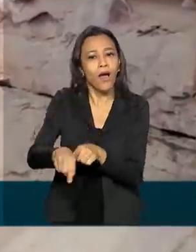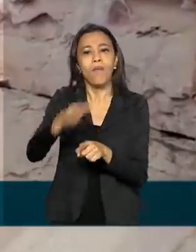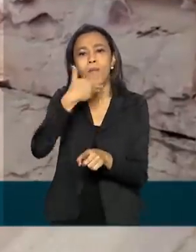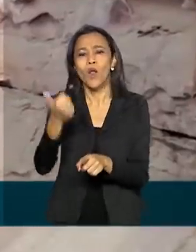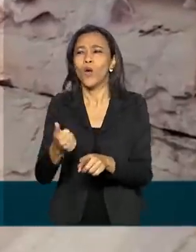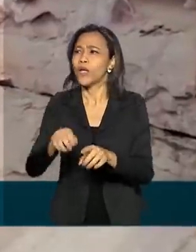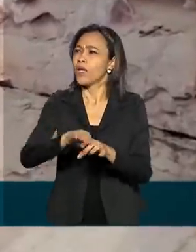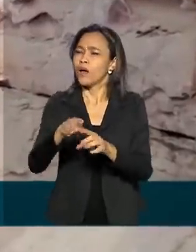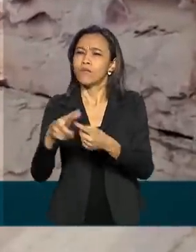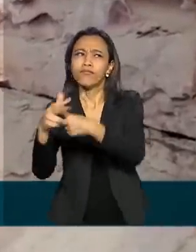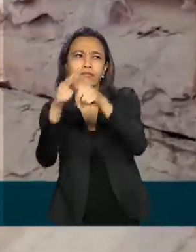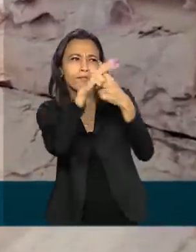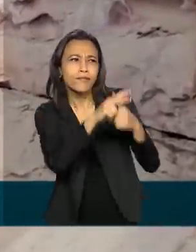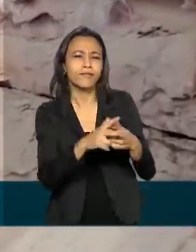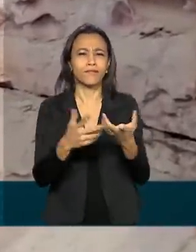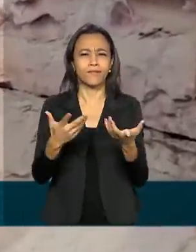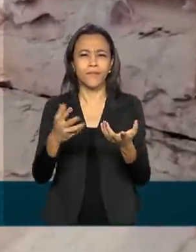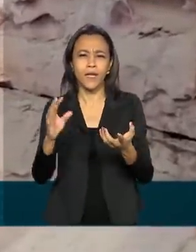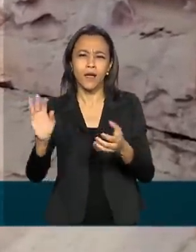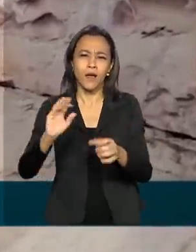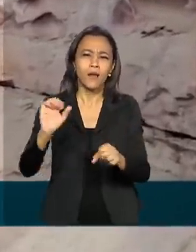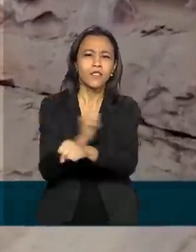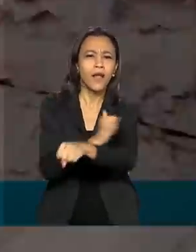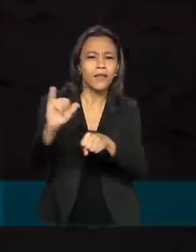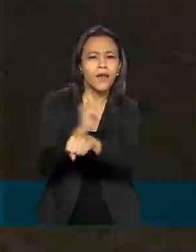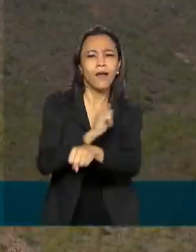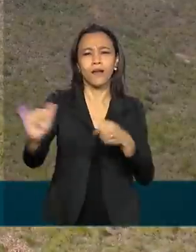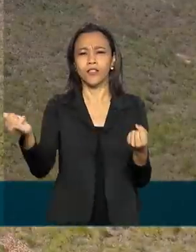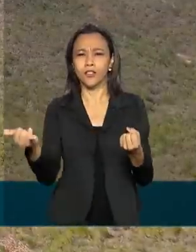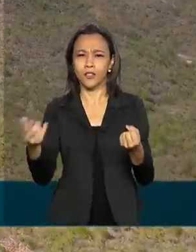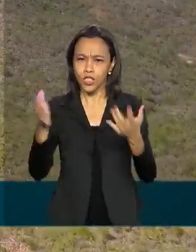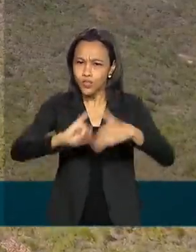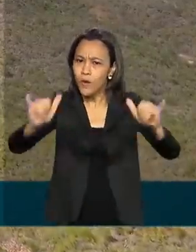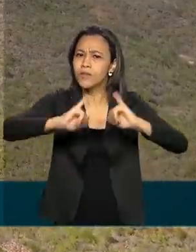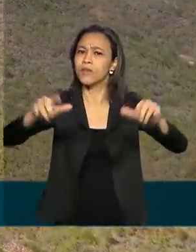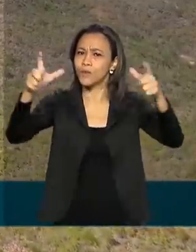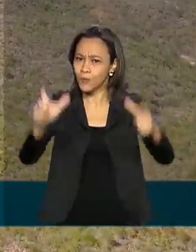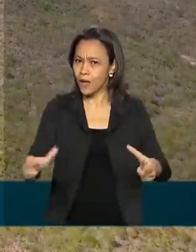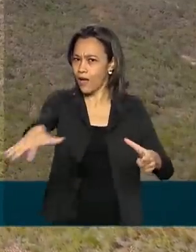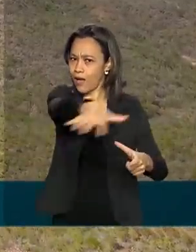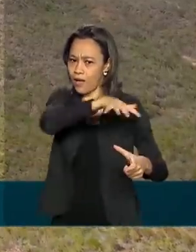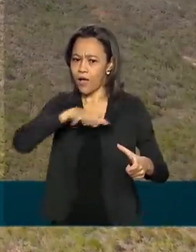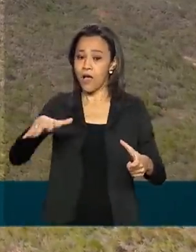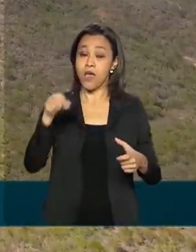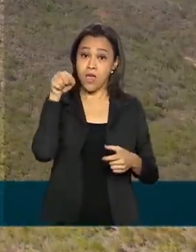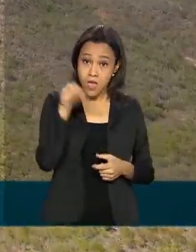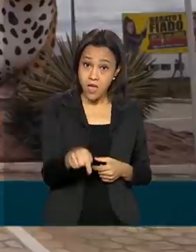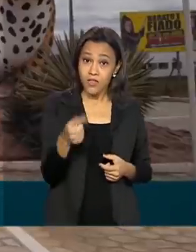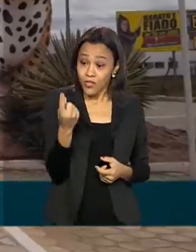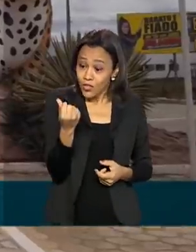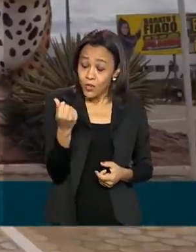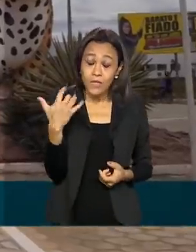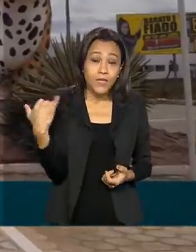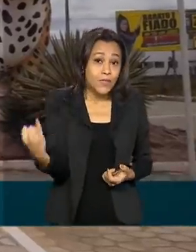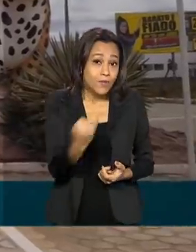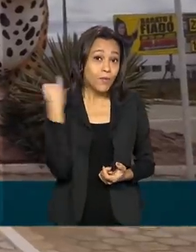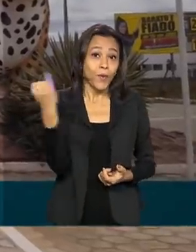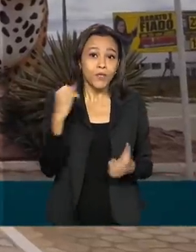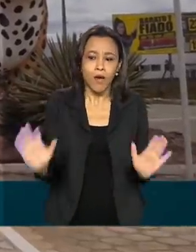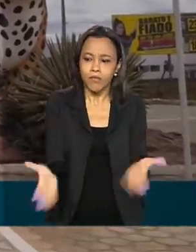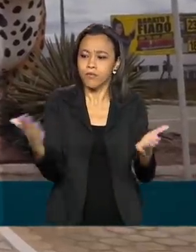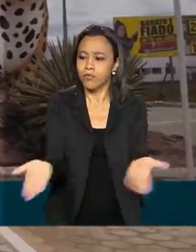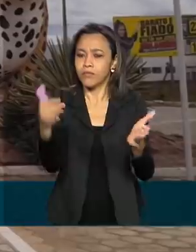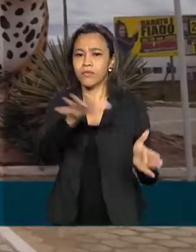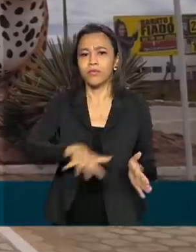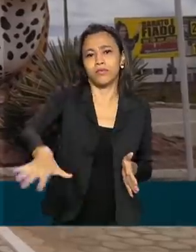melhoria dos serviços, planejamento estratégico e divulgação. Os recursos são fundamentais para o desenvolvimento de toda a região,